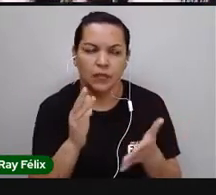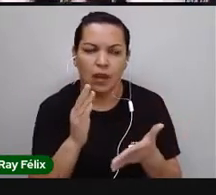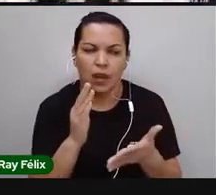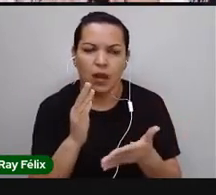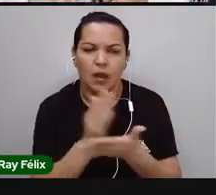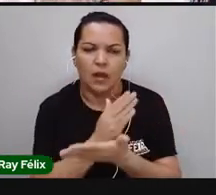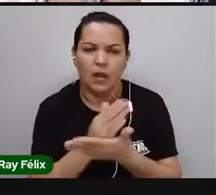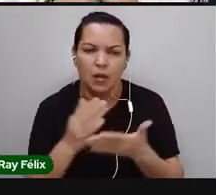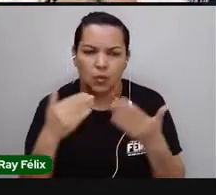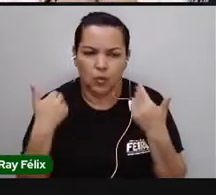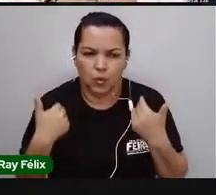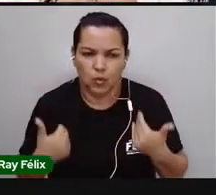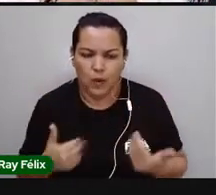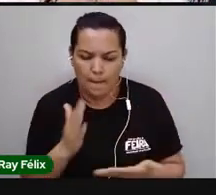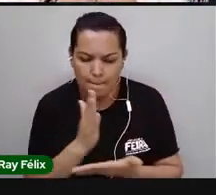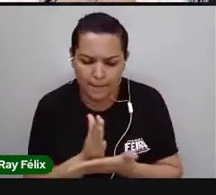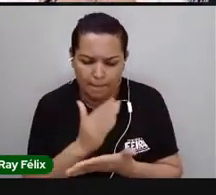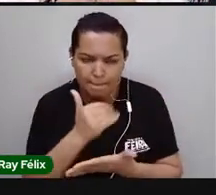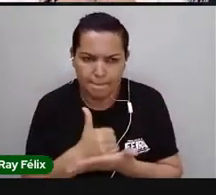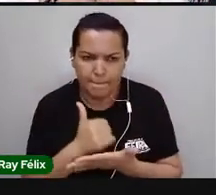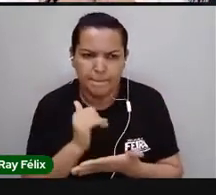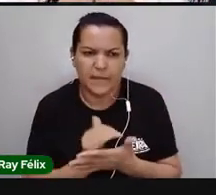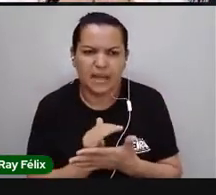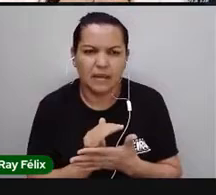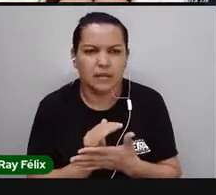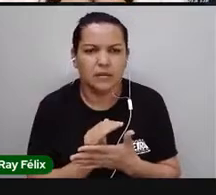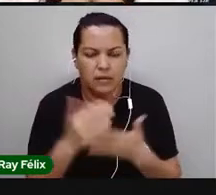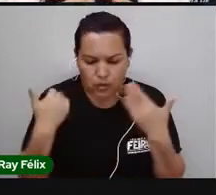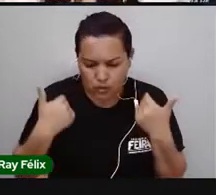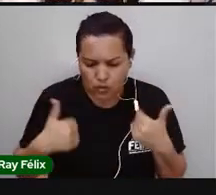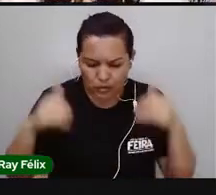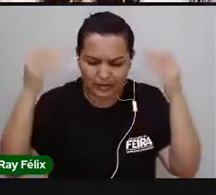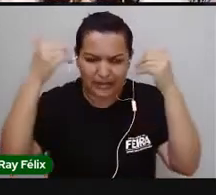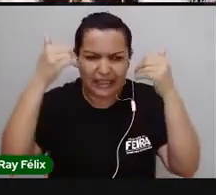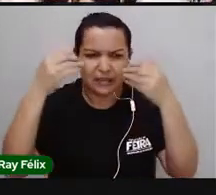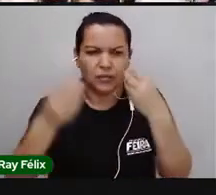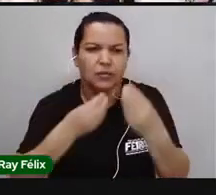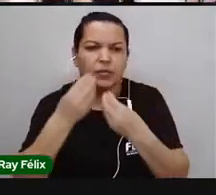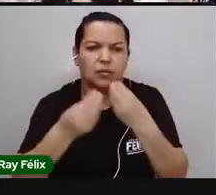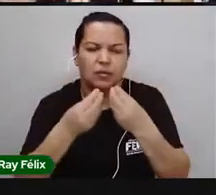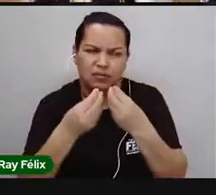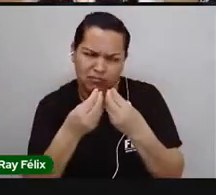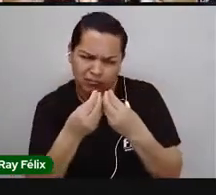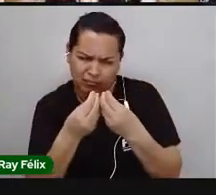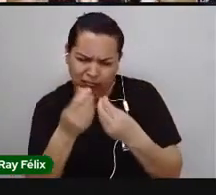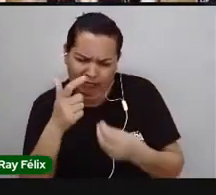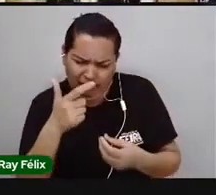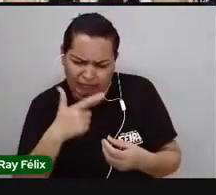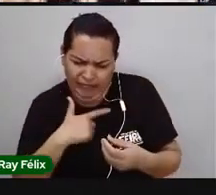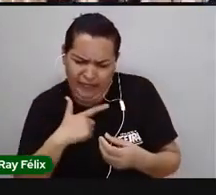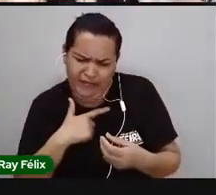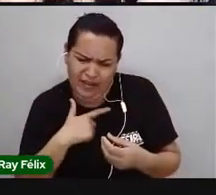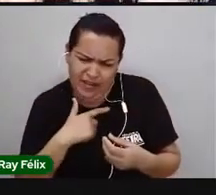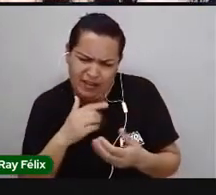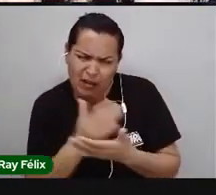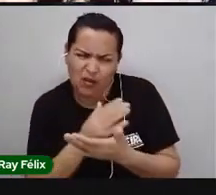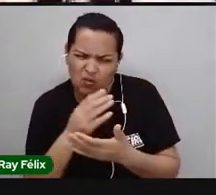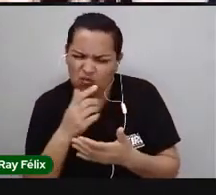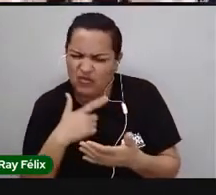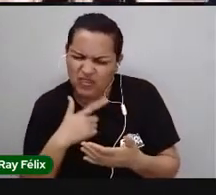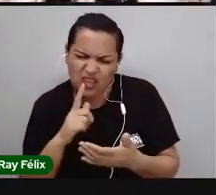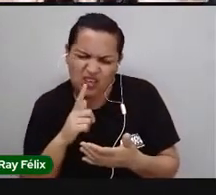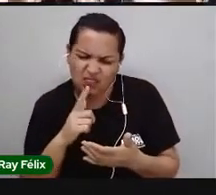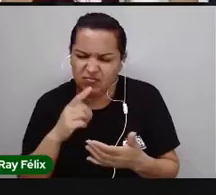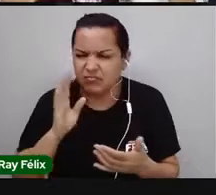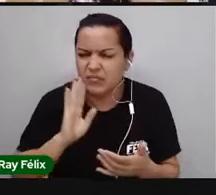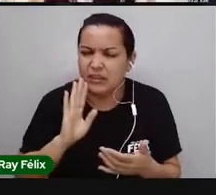corpo, a gente viu como é que a gente é por dentro. Vixe, Pró, tem coisa que eu não achei bonito, não. Tem coisa que eu achei até legal. Faz parte.